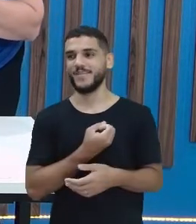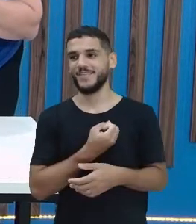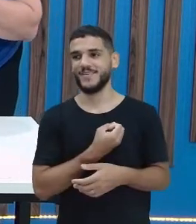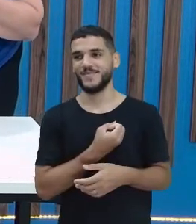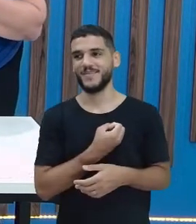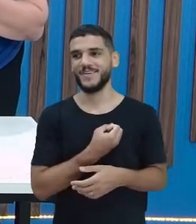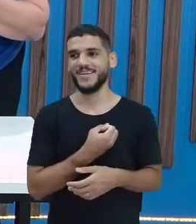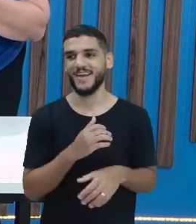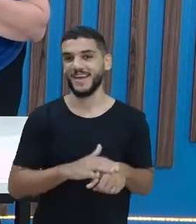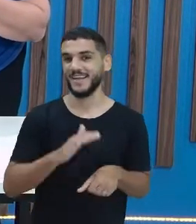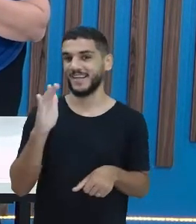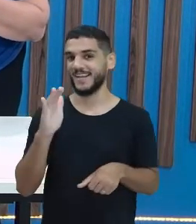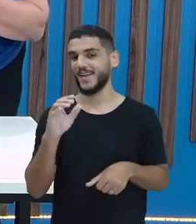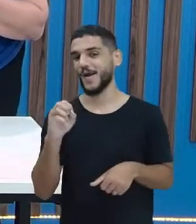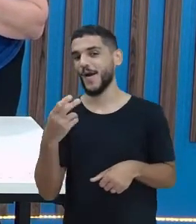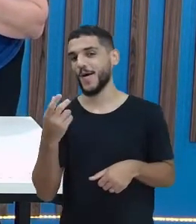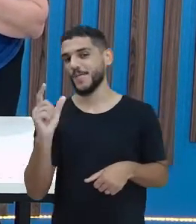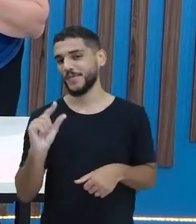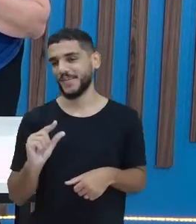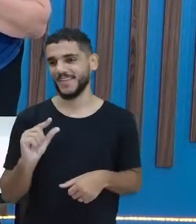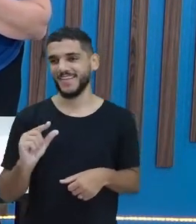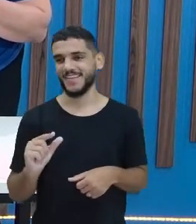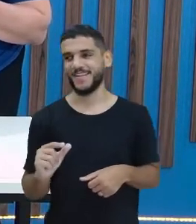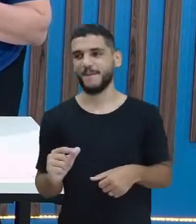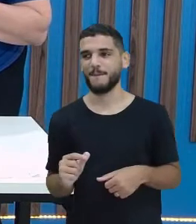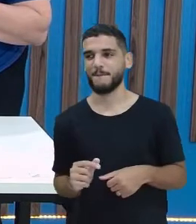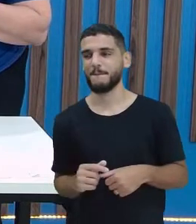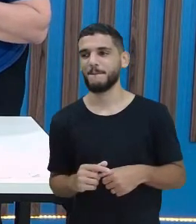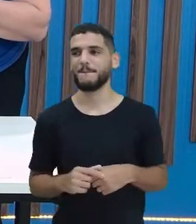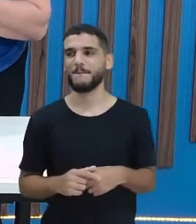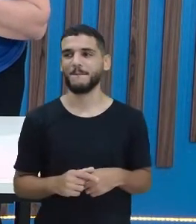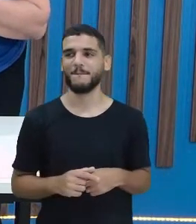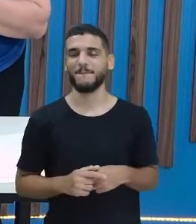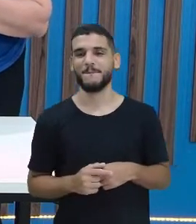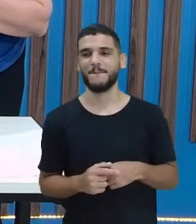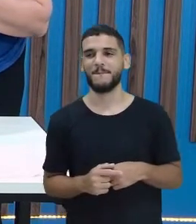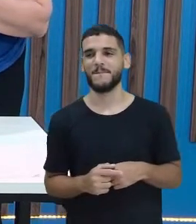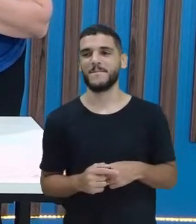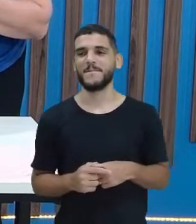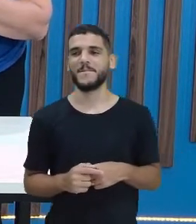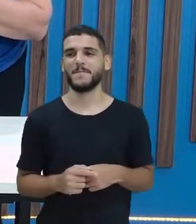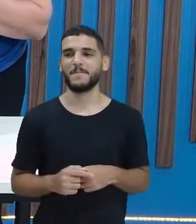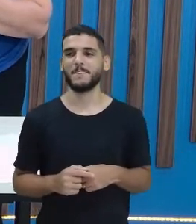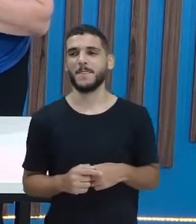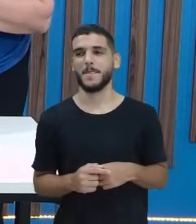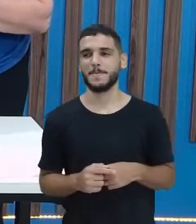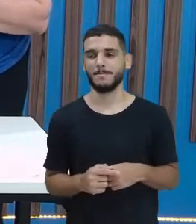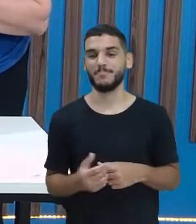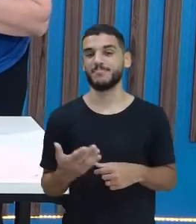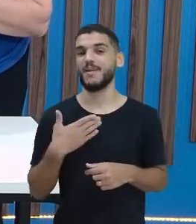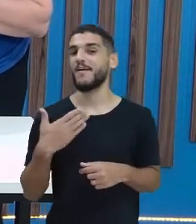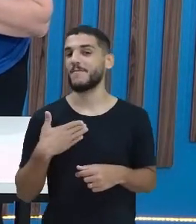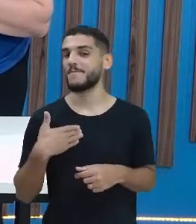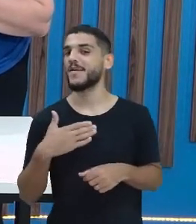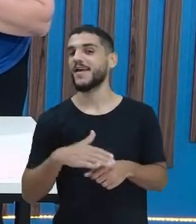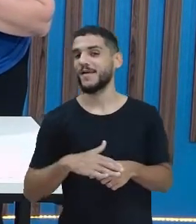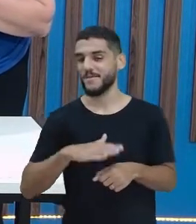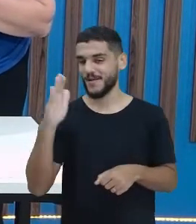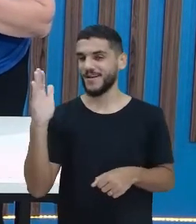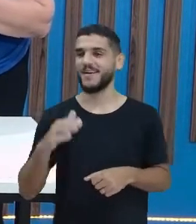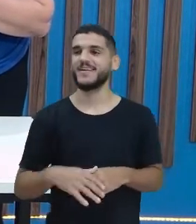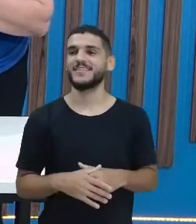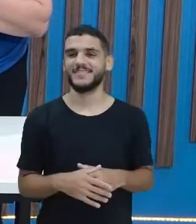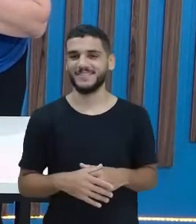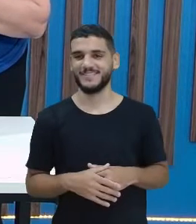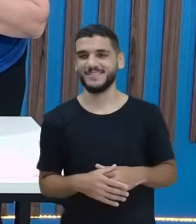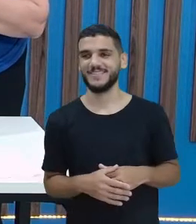número grande ou foi um número pequeno? Eu nem olhei. Vou abrir. Ah, não abriu não. Eu já abri o meu. Já abriu, já abriu. Deixa eu ver. O meu foi grande, viu? Eita. O meu